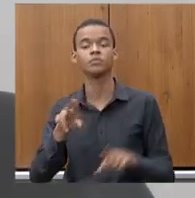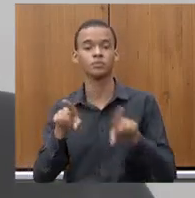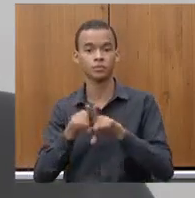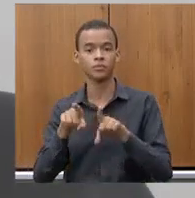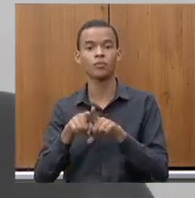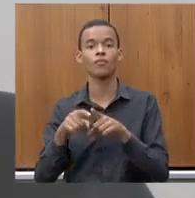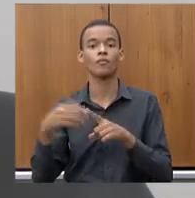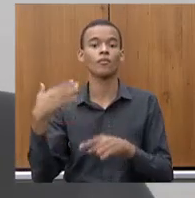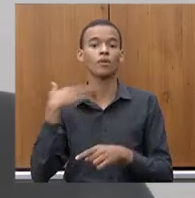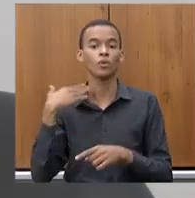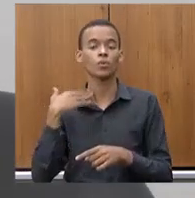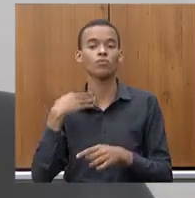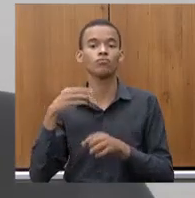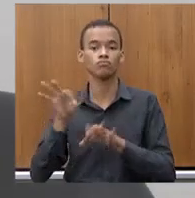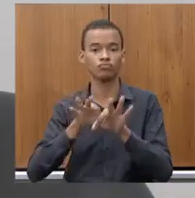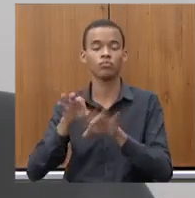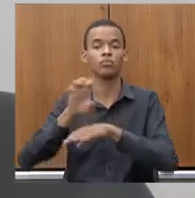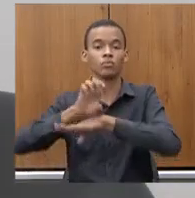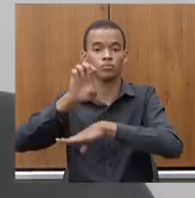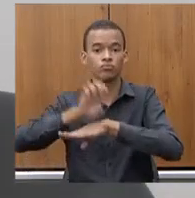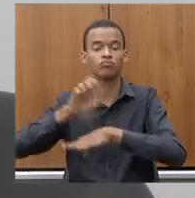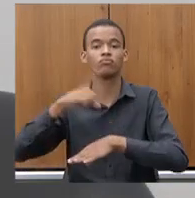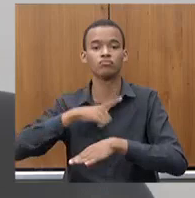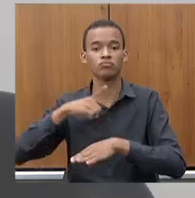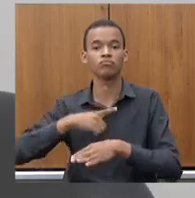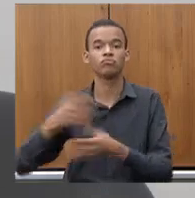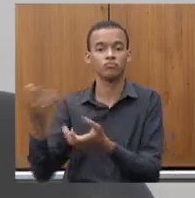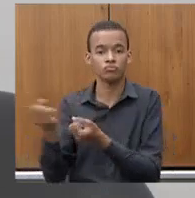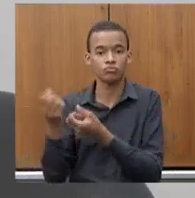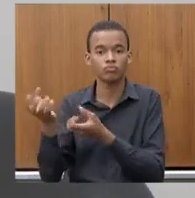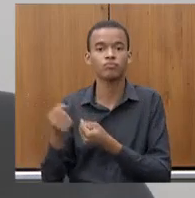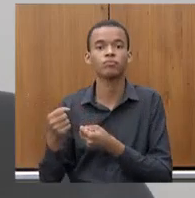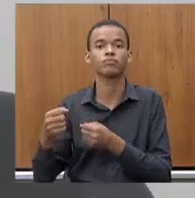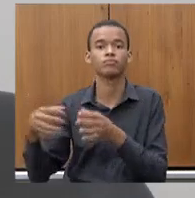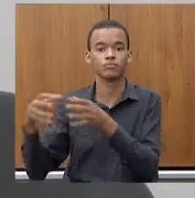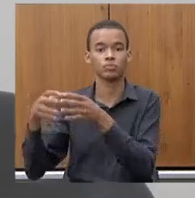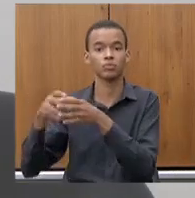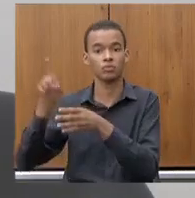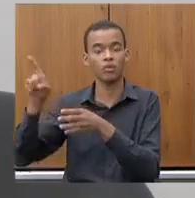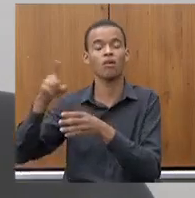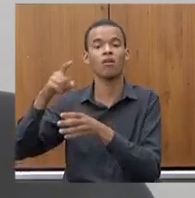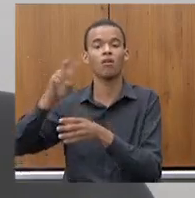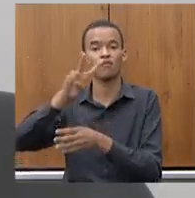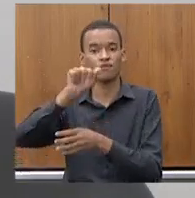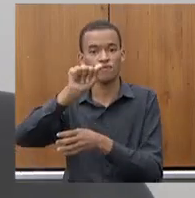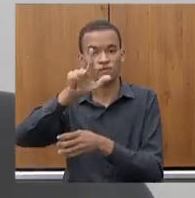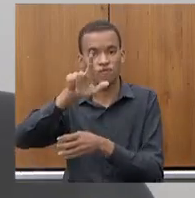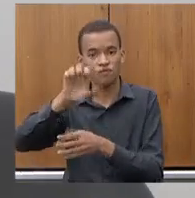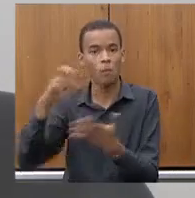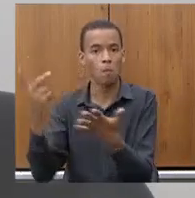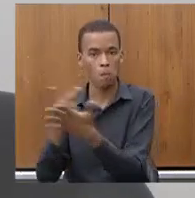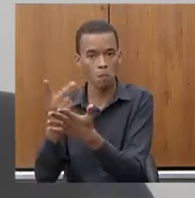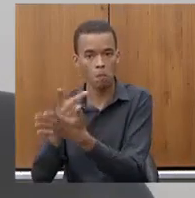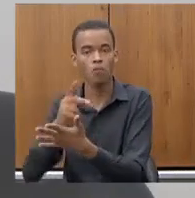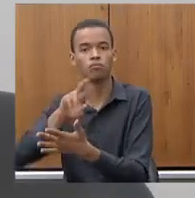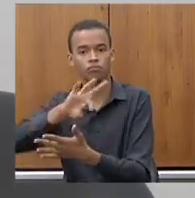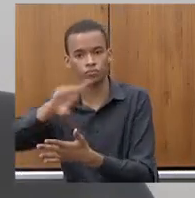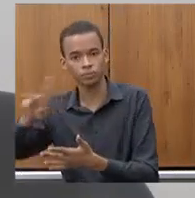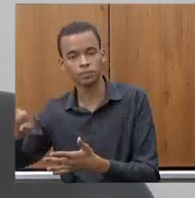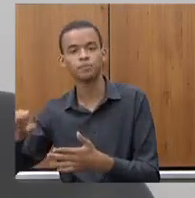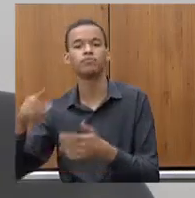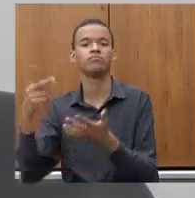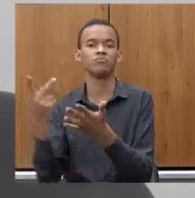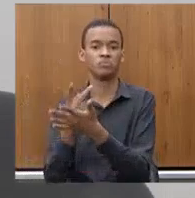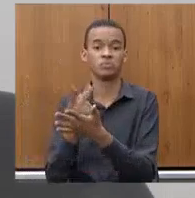reforçado por receitas extraordinárias advindas do acordo de reparação do crime da Vale. Foram 11 bilhões no total, sendo que 3